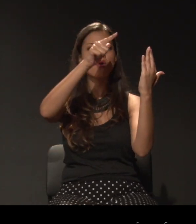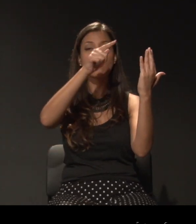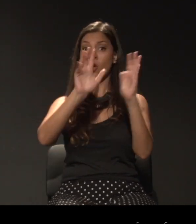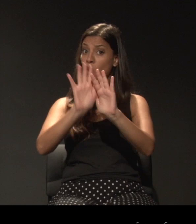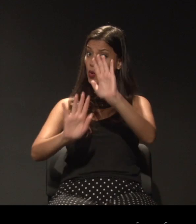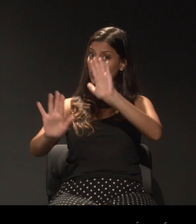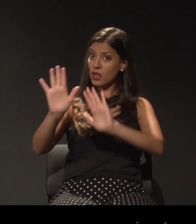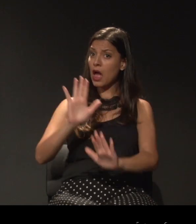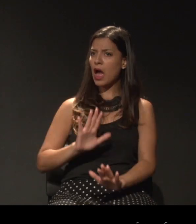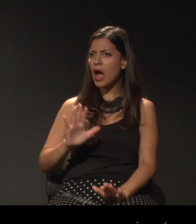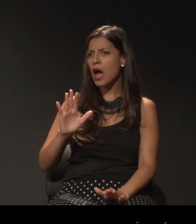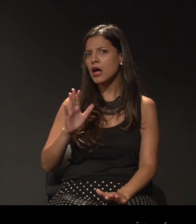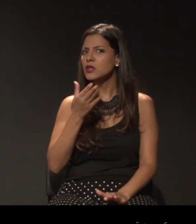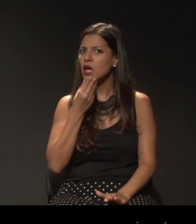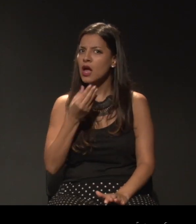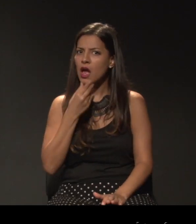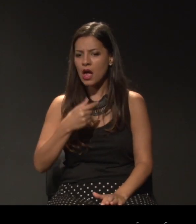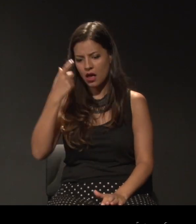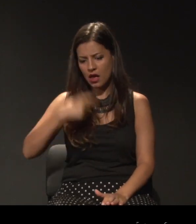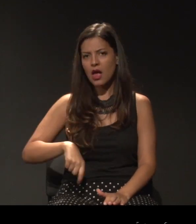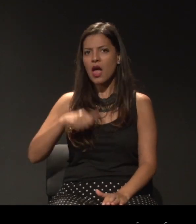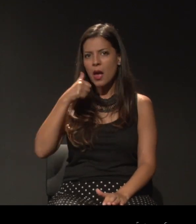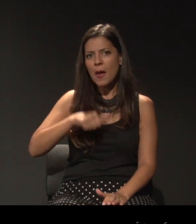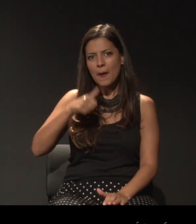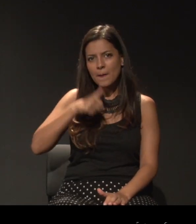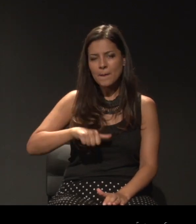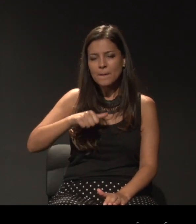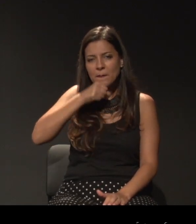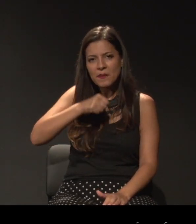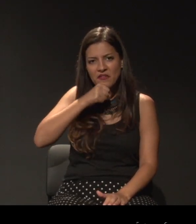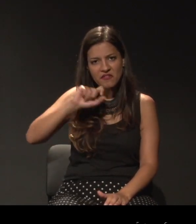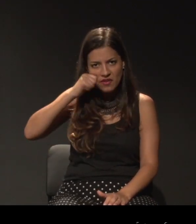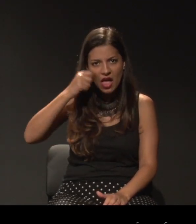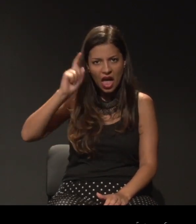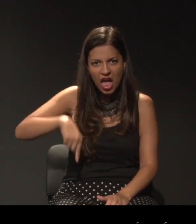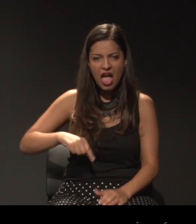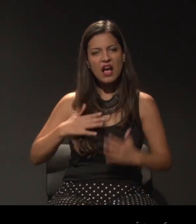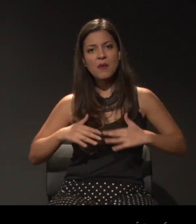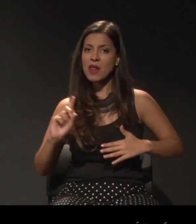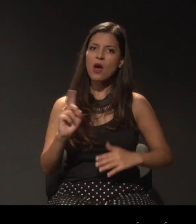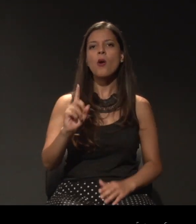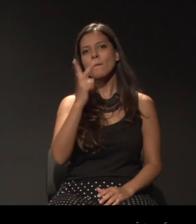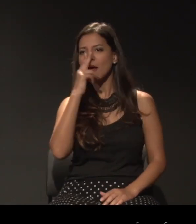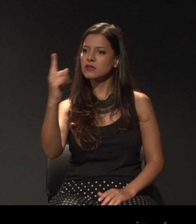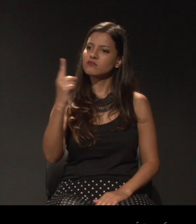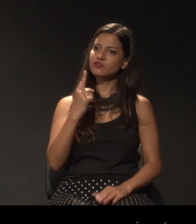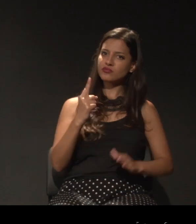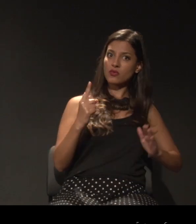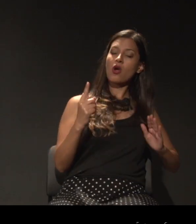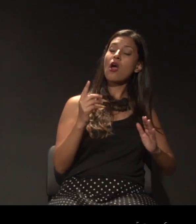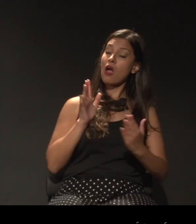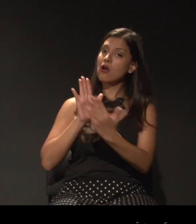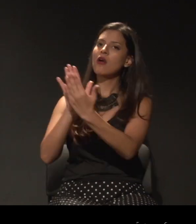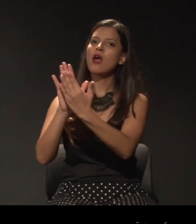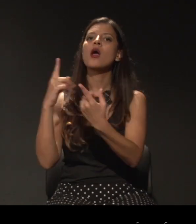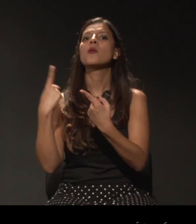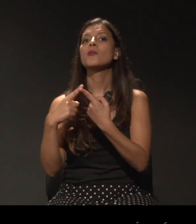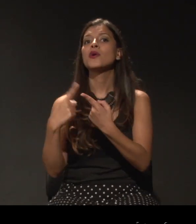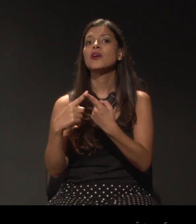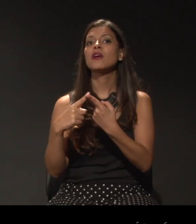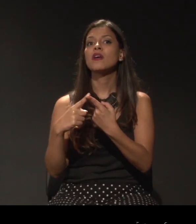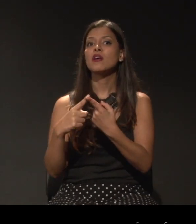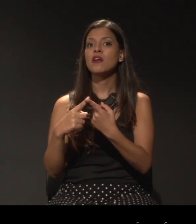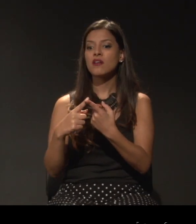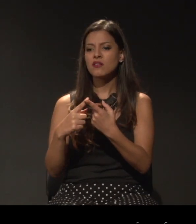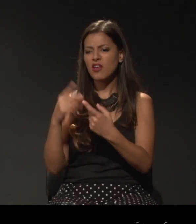Não vem achando que preta velha é só calmaria, não. Com a gente é bateu ou levou. Afinal, a nossa fragilidade é